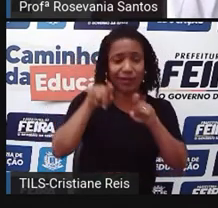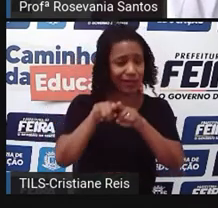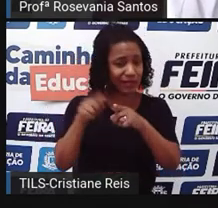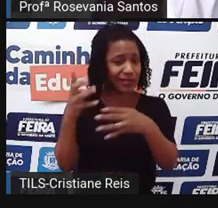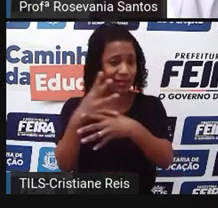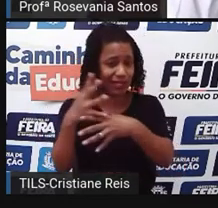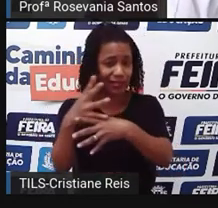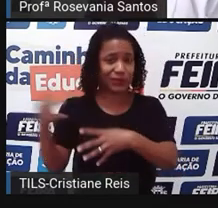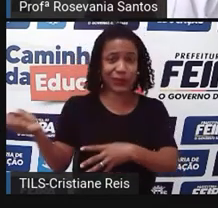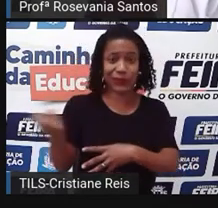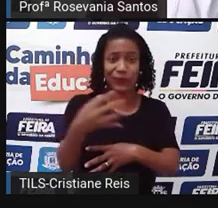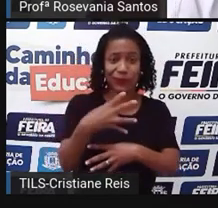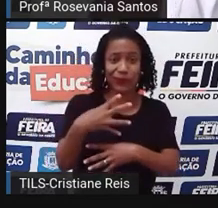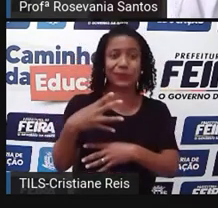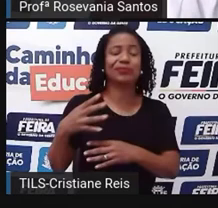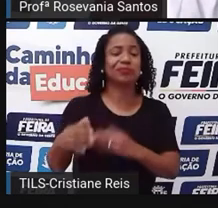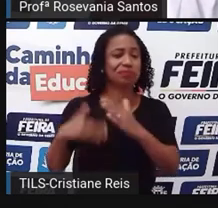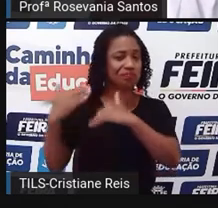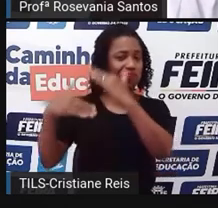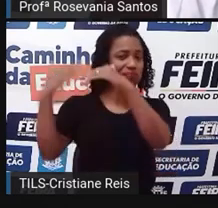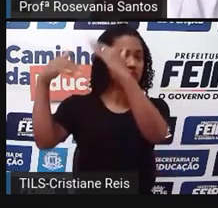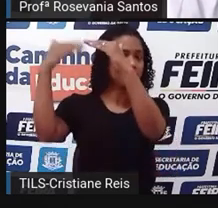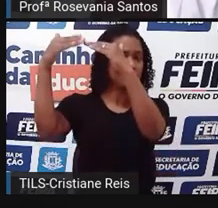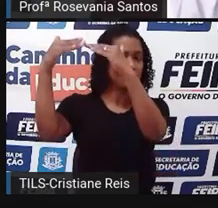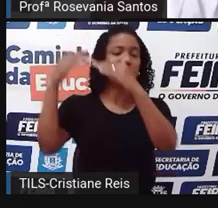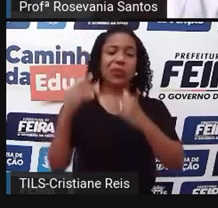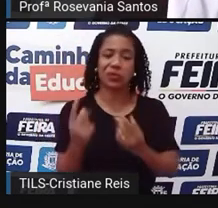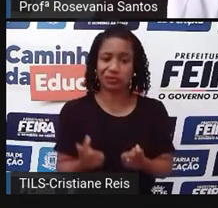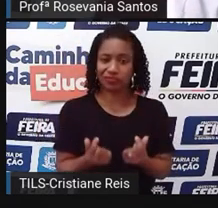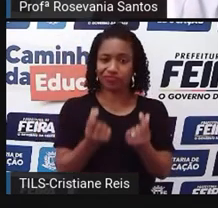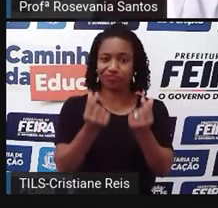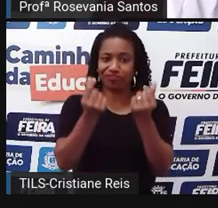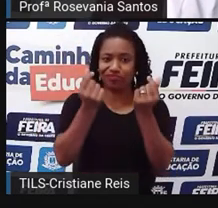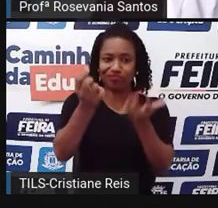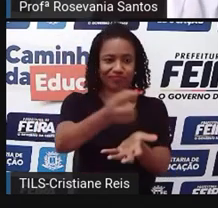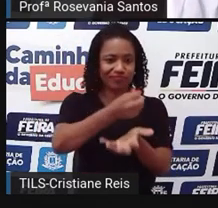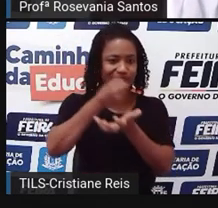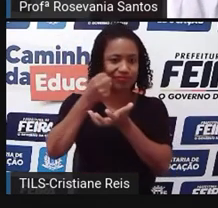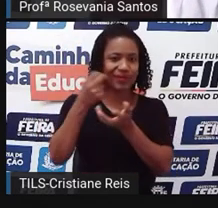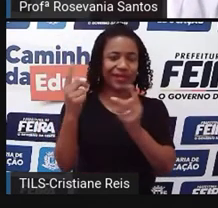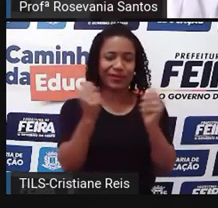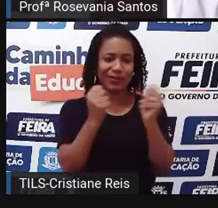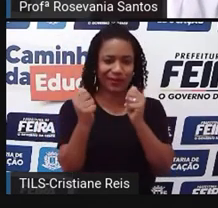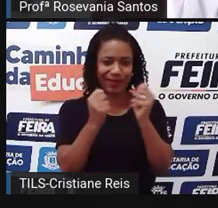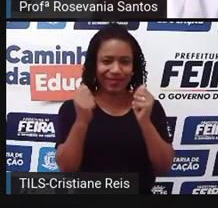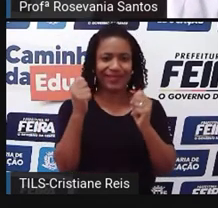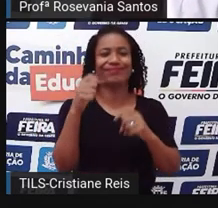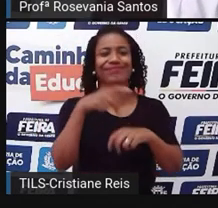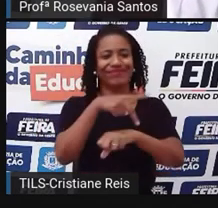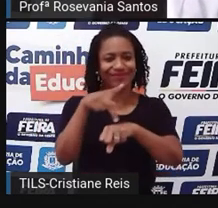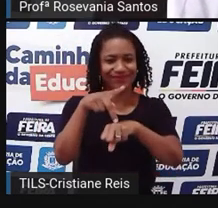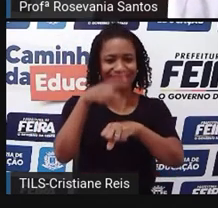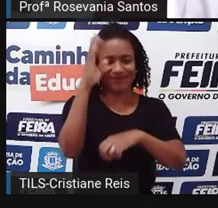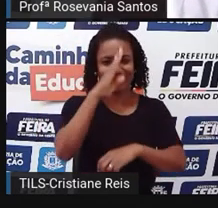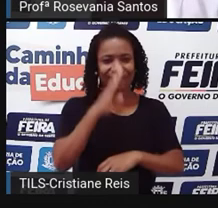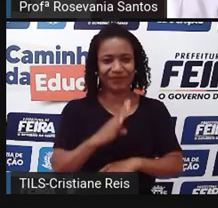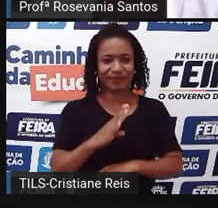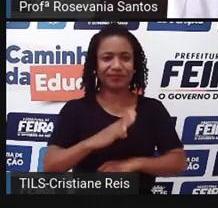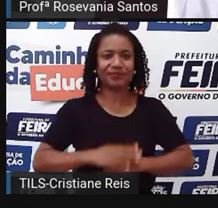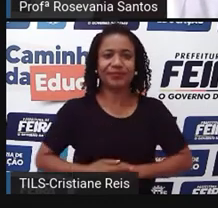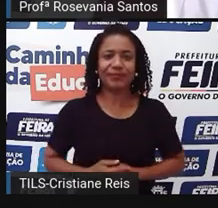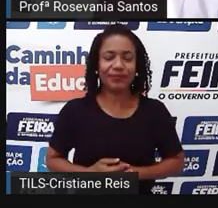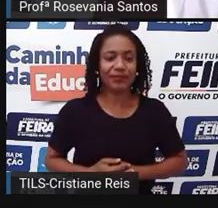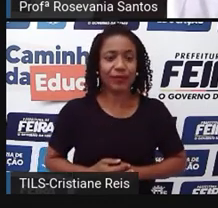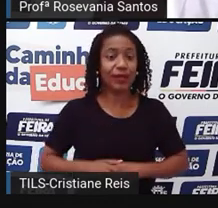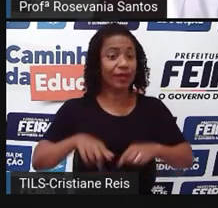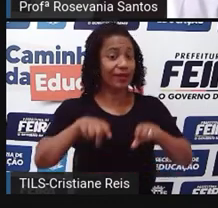é uma região que é considerada o coração econômico do nosso país. A região centro-oeste, que abriga